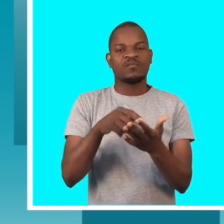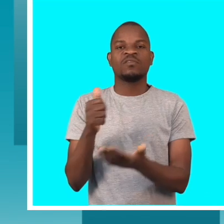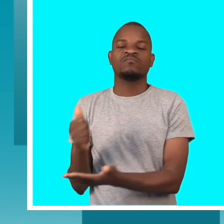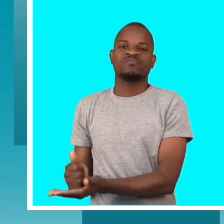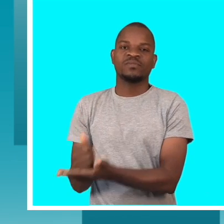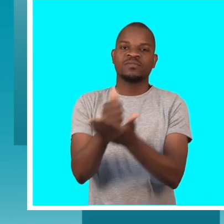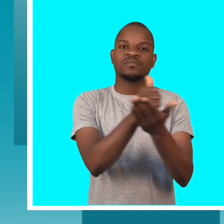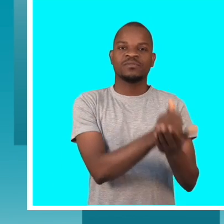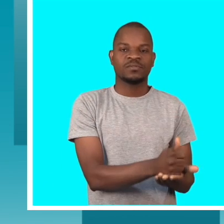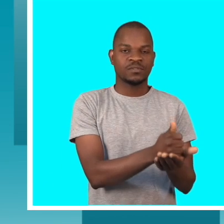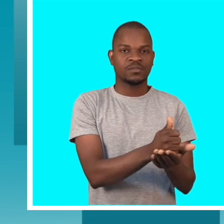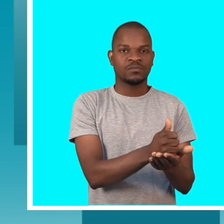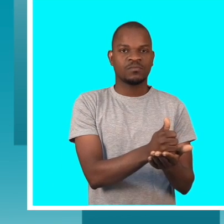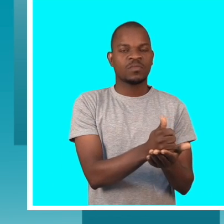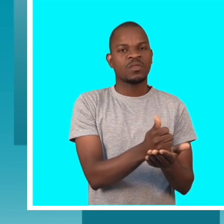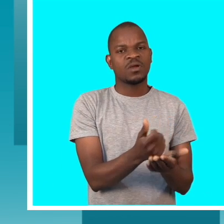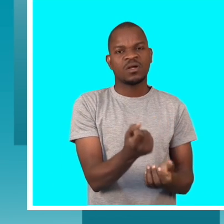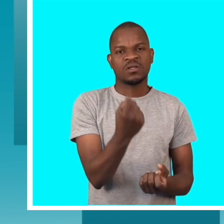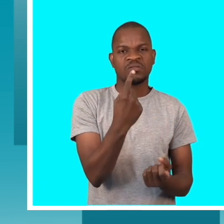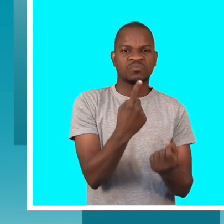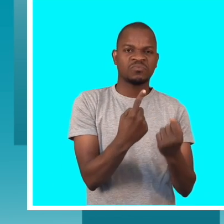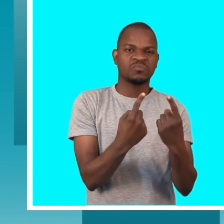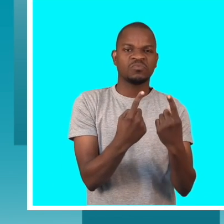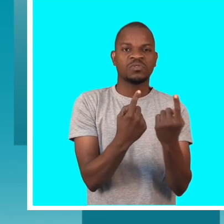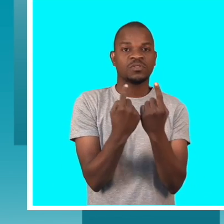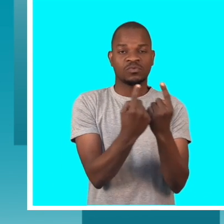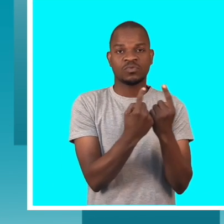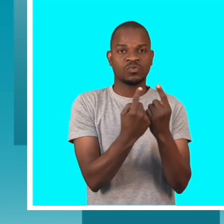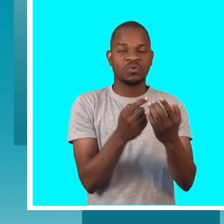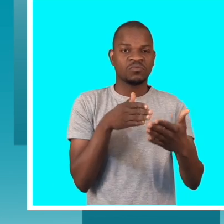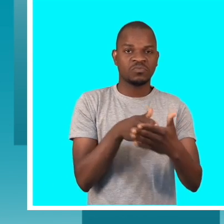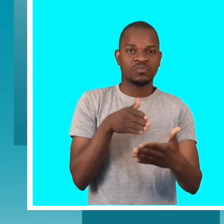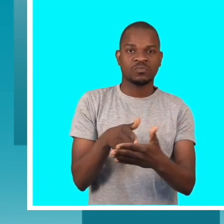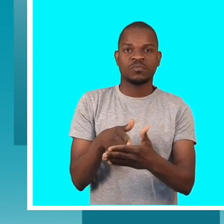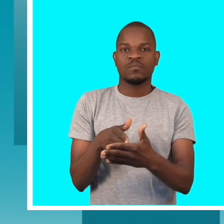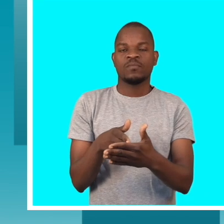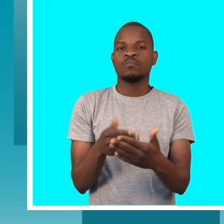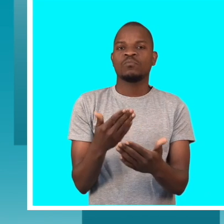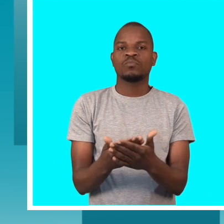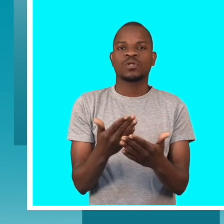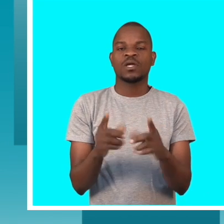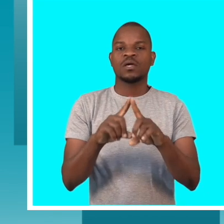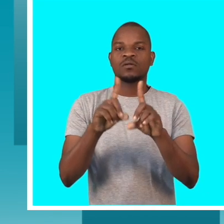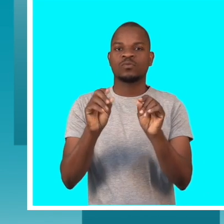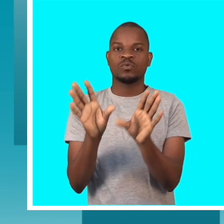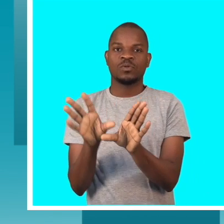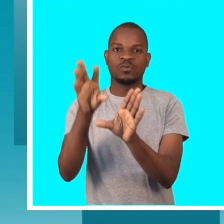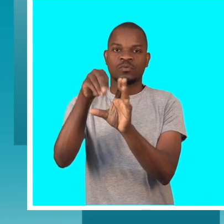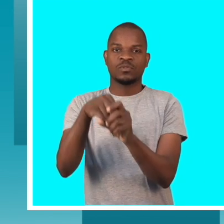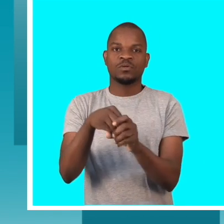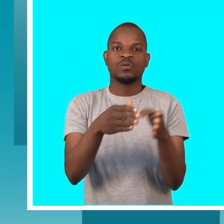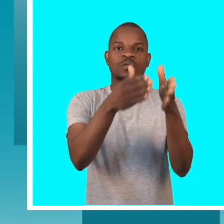vai, de facto, aliviar alguma lacuna que temos do ponto de vista da